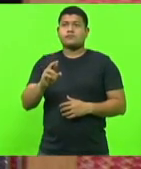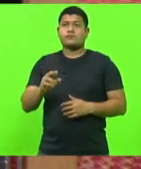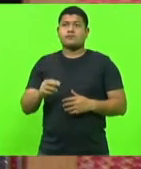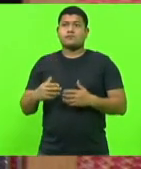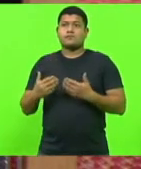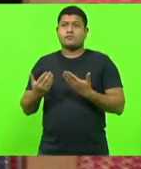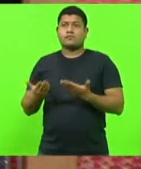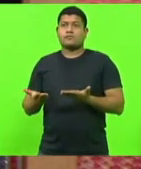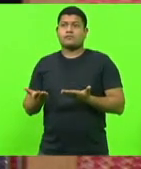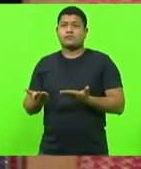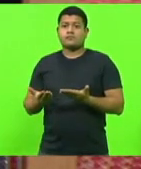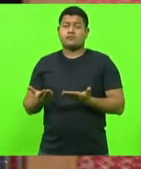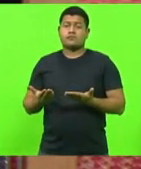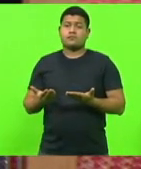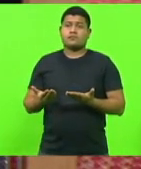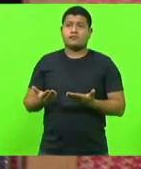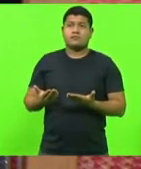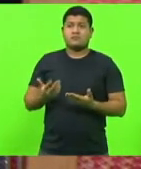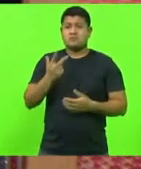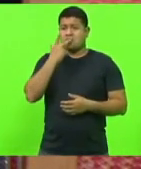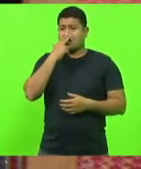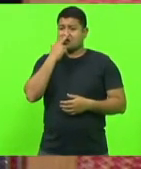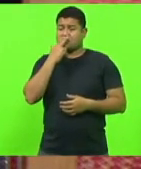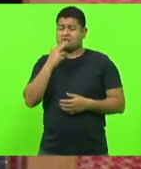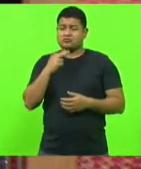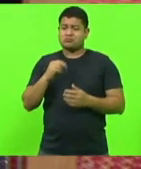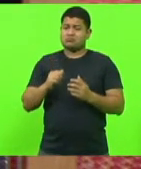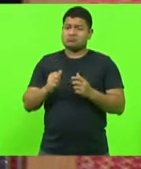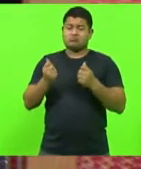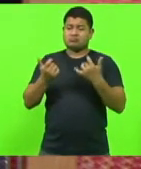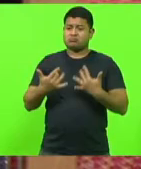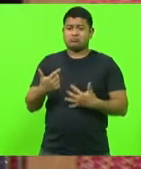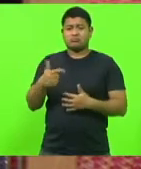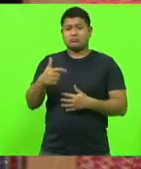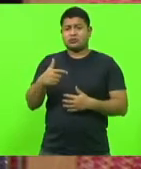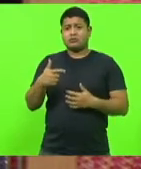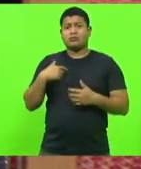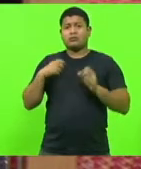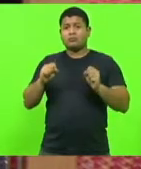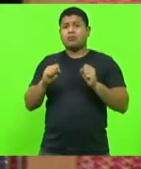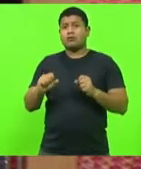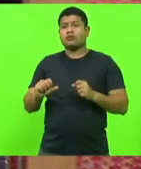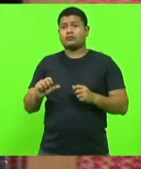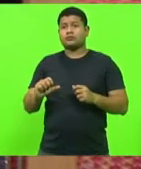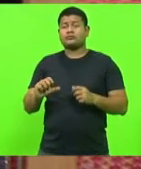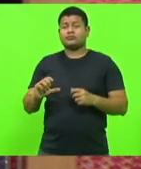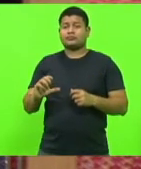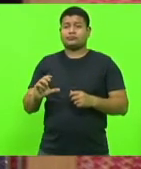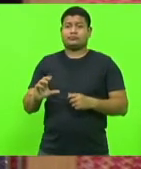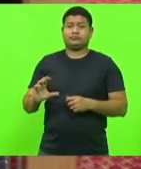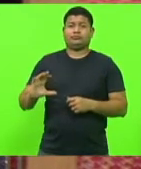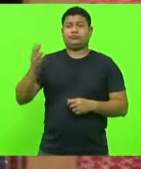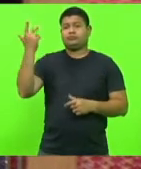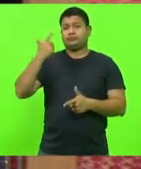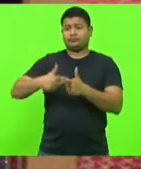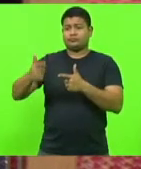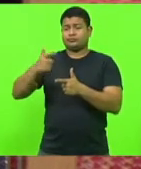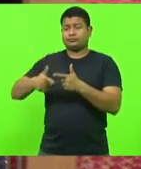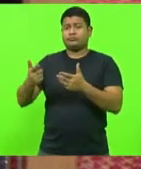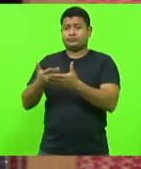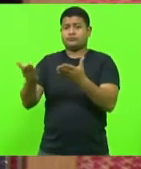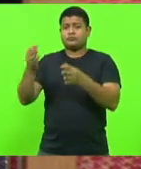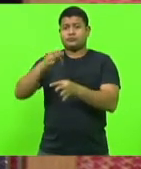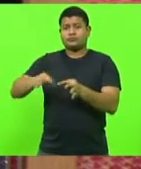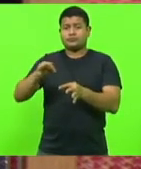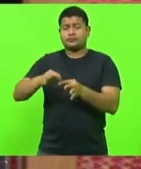não muito explicada, que pode, inclusive, causar ônus às nossas instituições médicas,